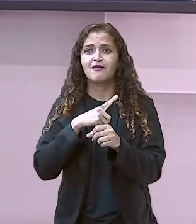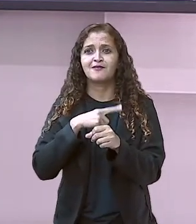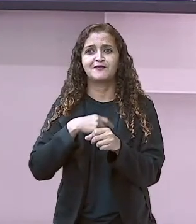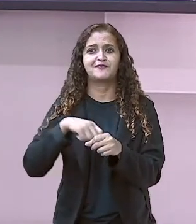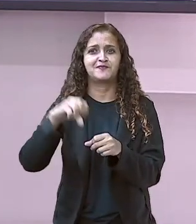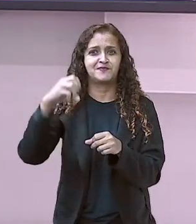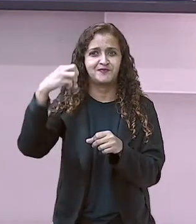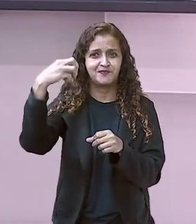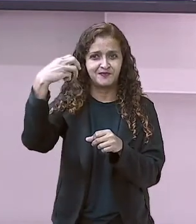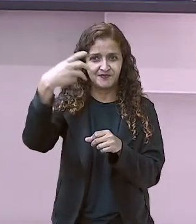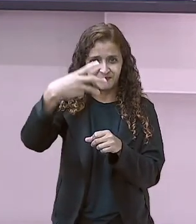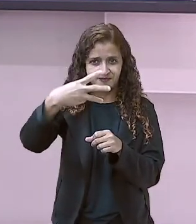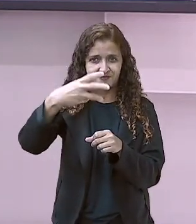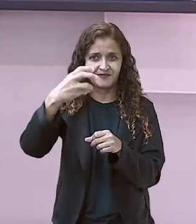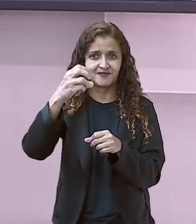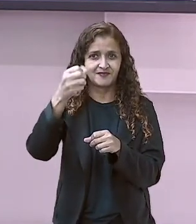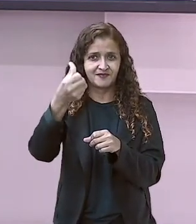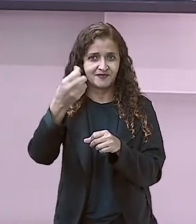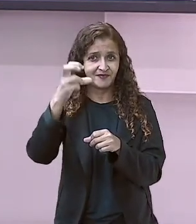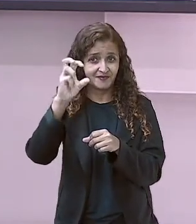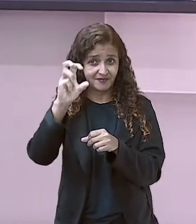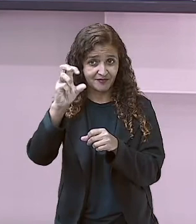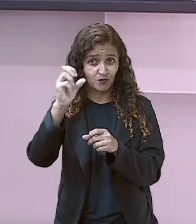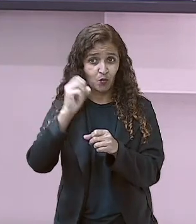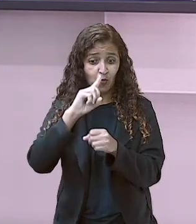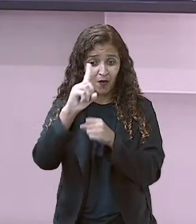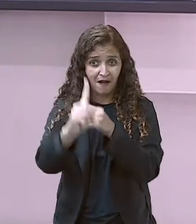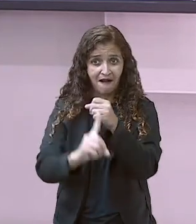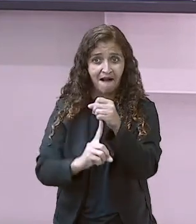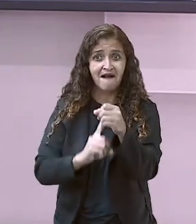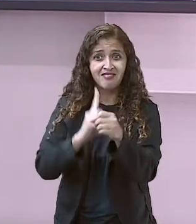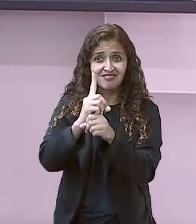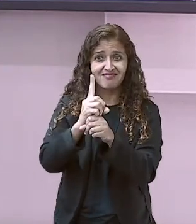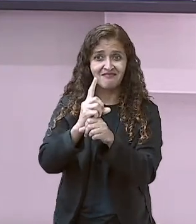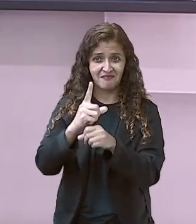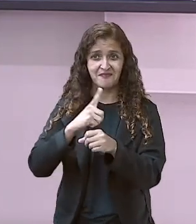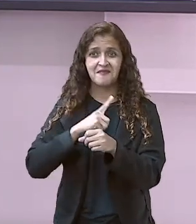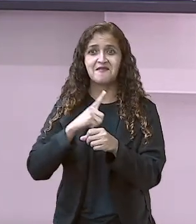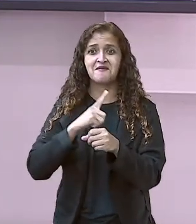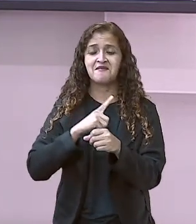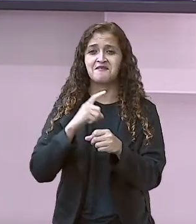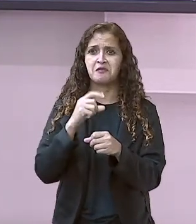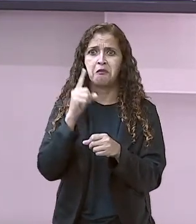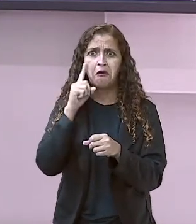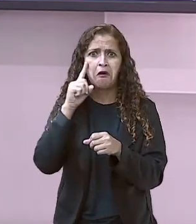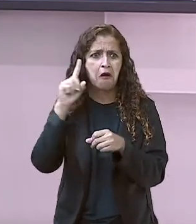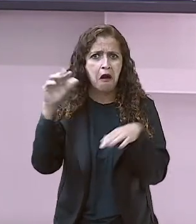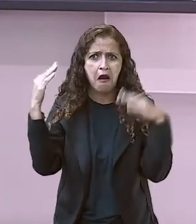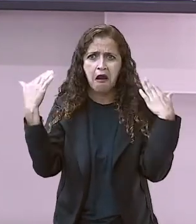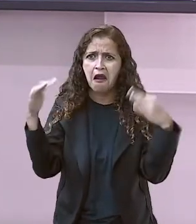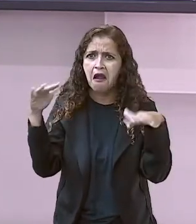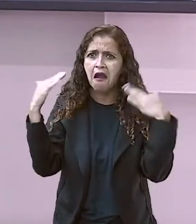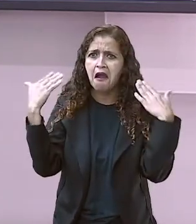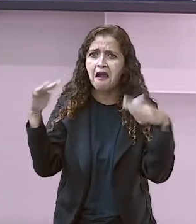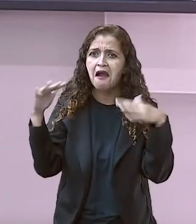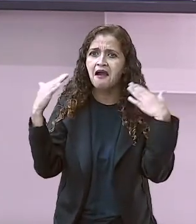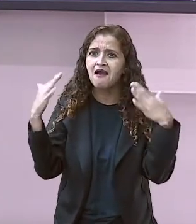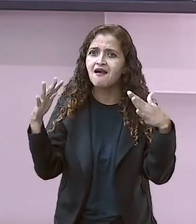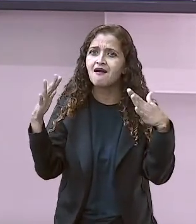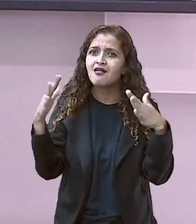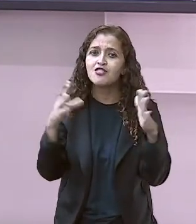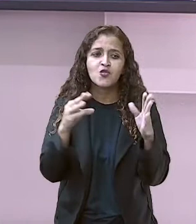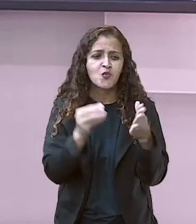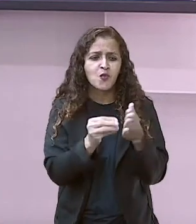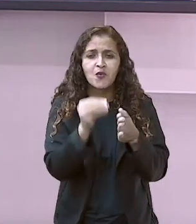365 dias. Muitos dias, não são? Aqui nós temos uma amostra do